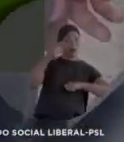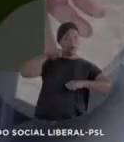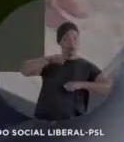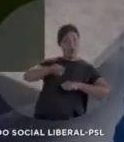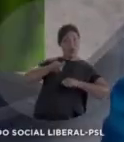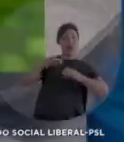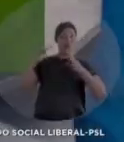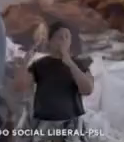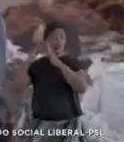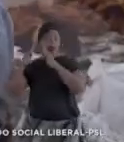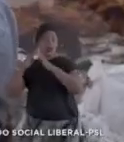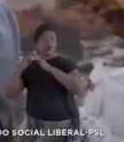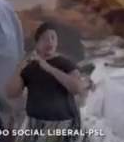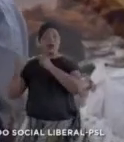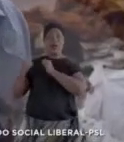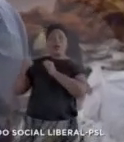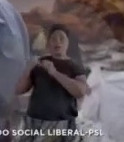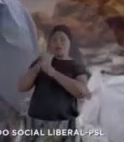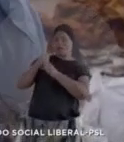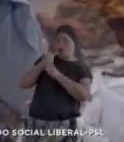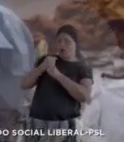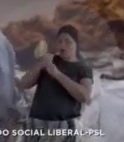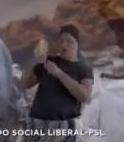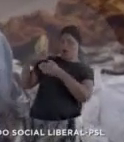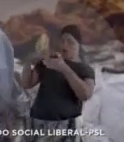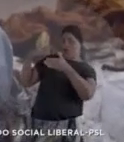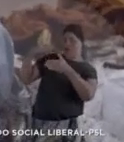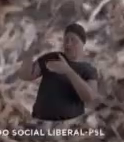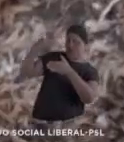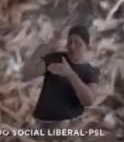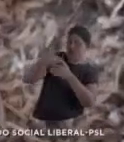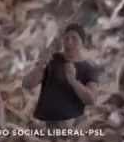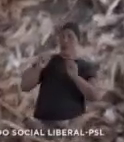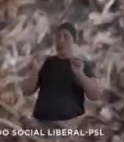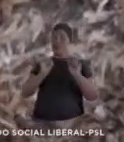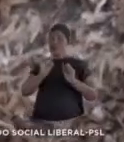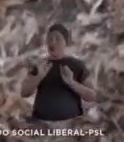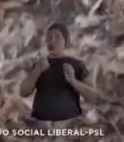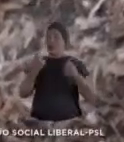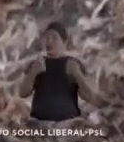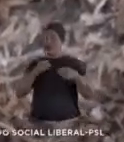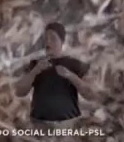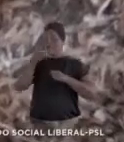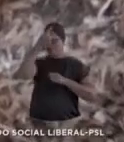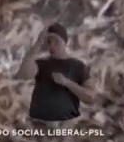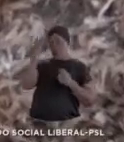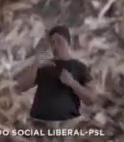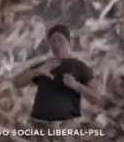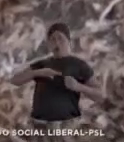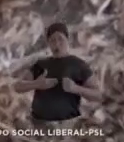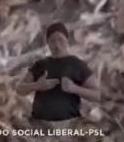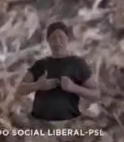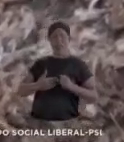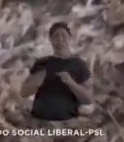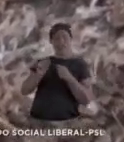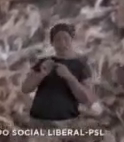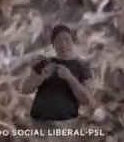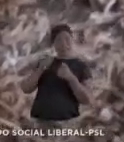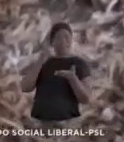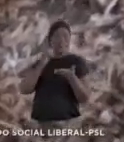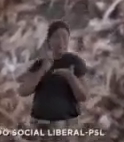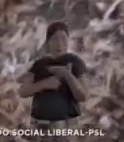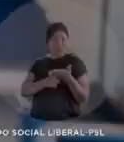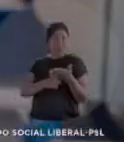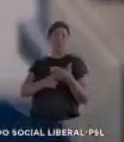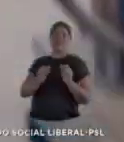casas Por ano Casas para durar 100 anos Só precisa de alguém Levar isso para Recife Só precisa de alguém Com coragem de fazer